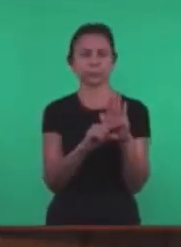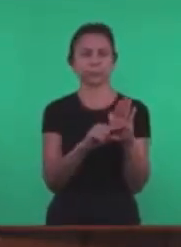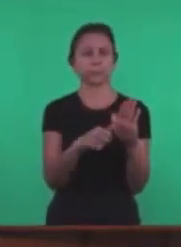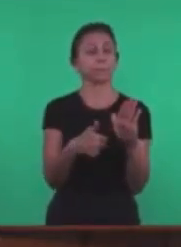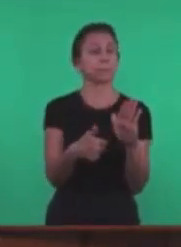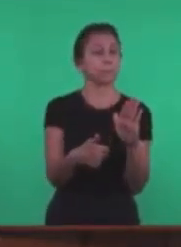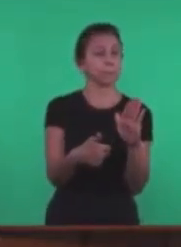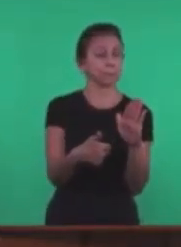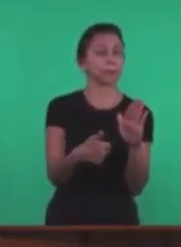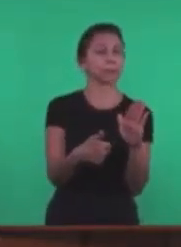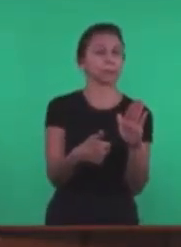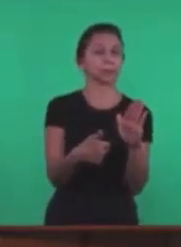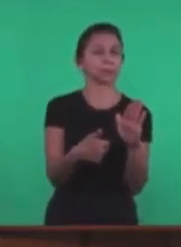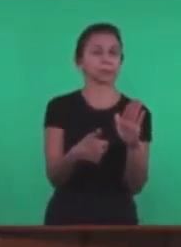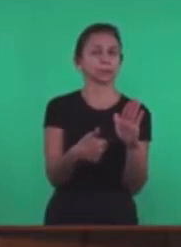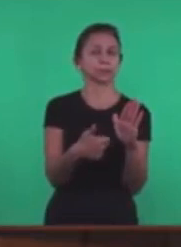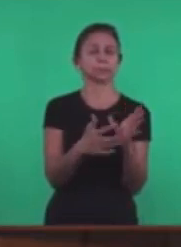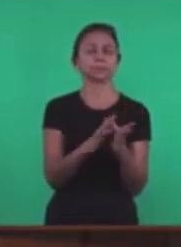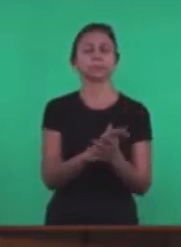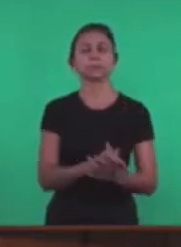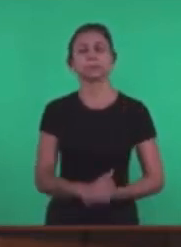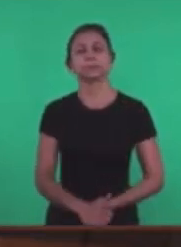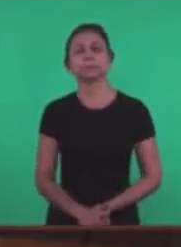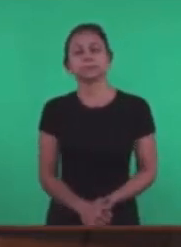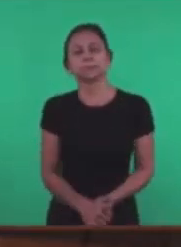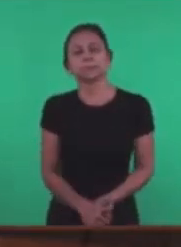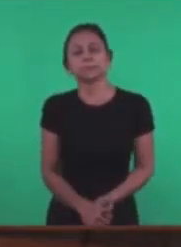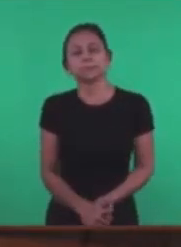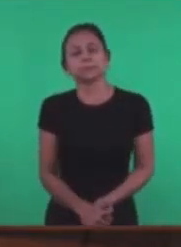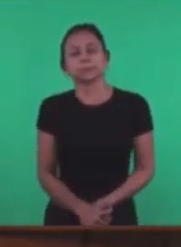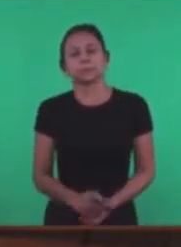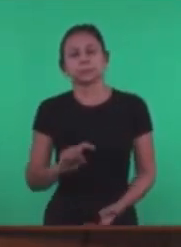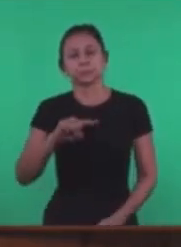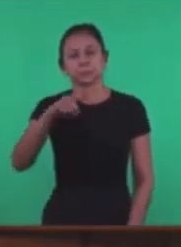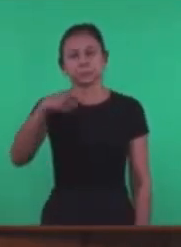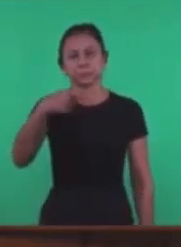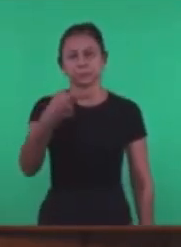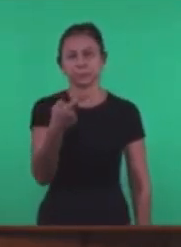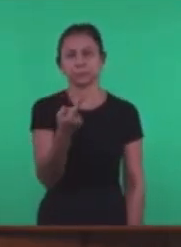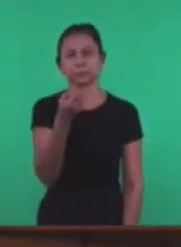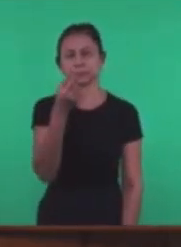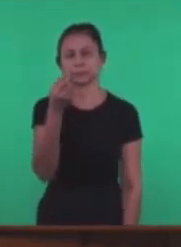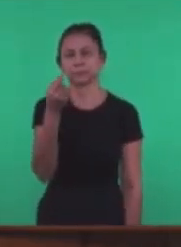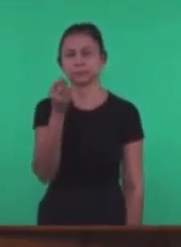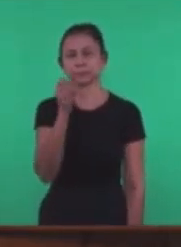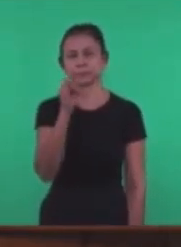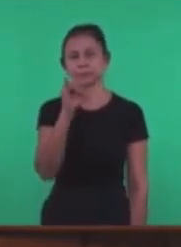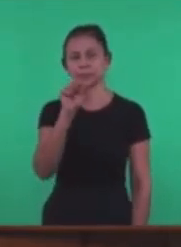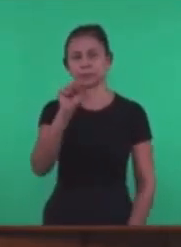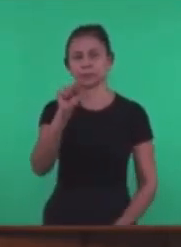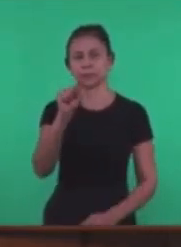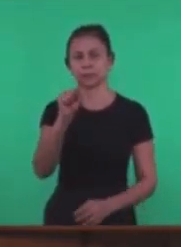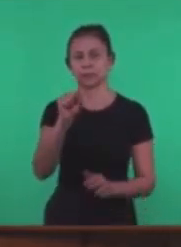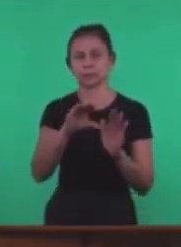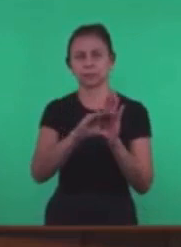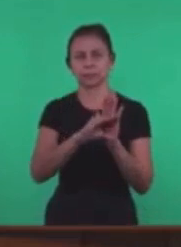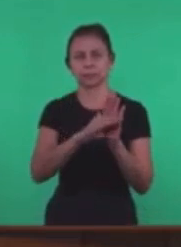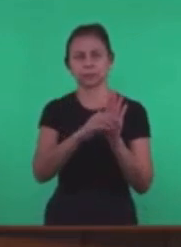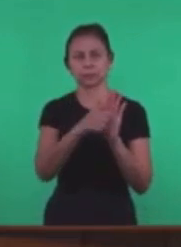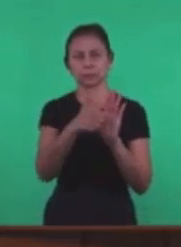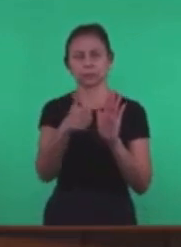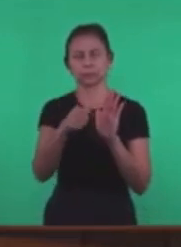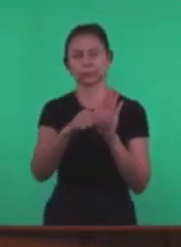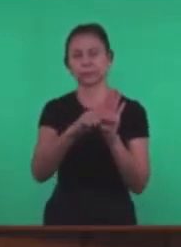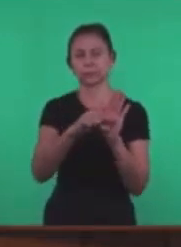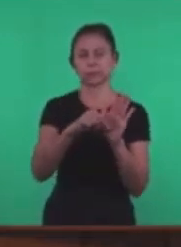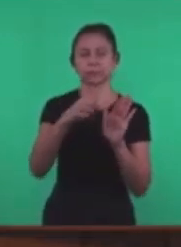Que é a nossa Primeira citação E depois Isaías No capítulo É Onze No versículo